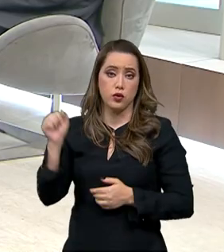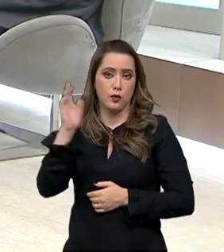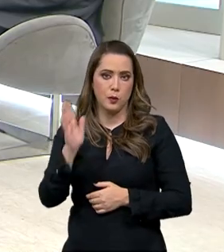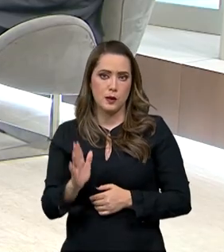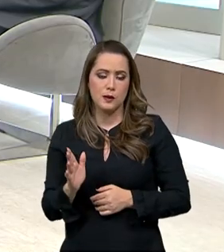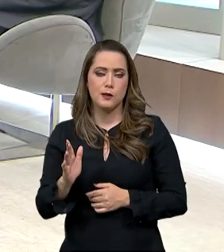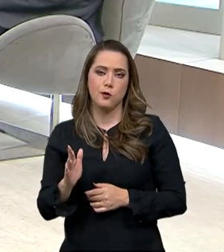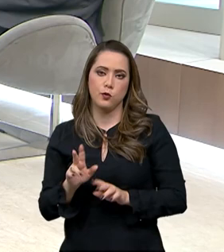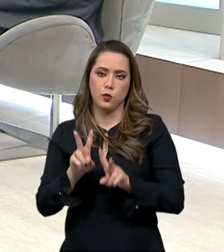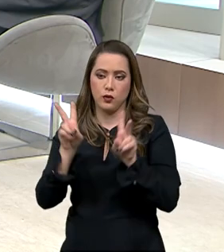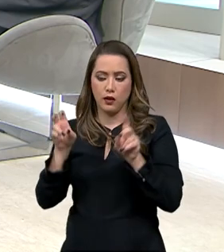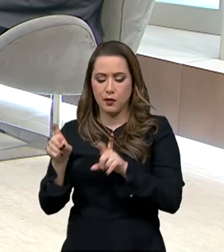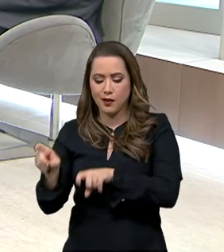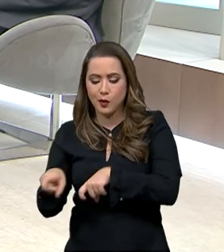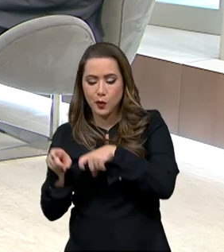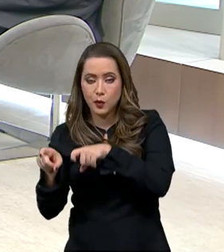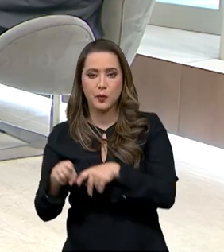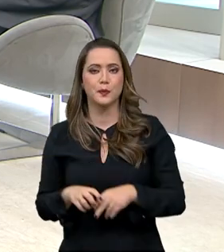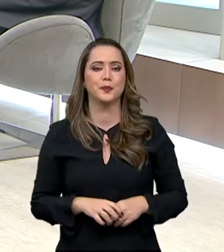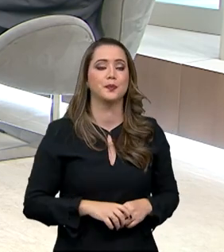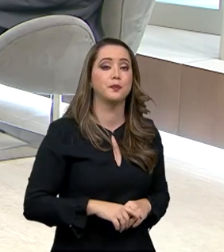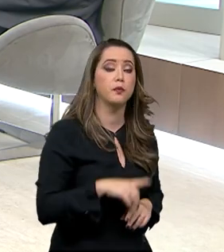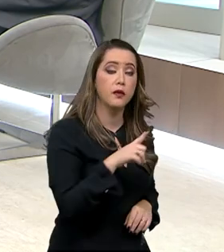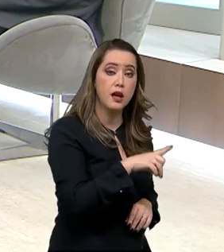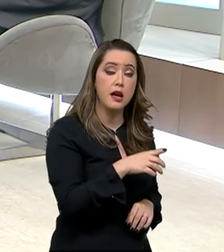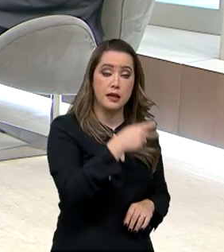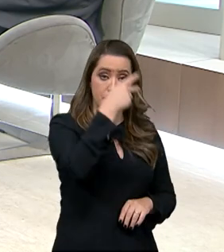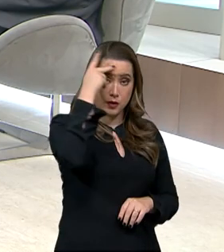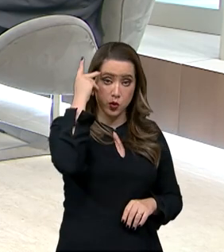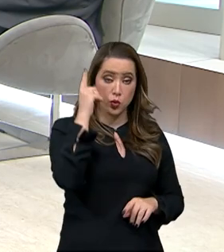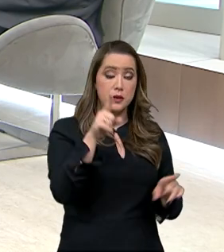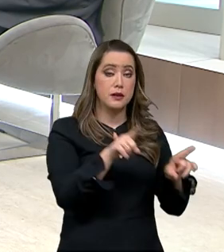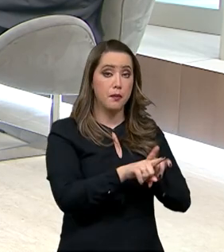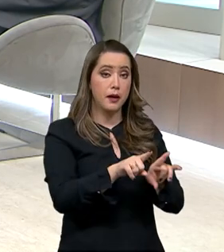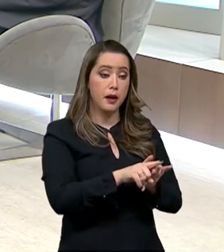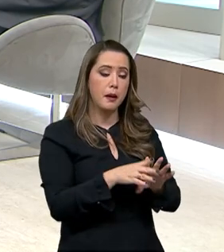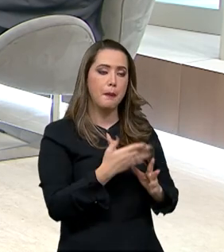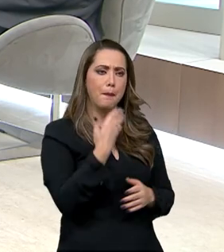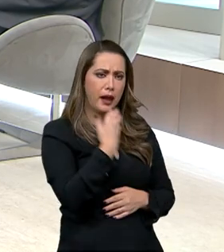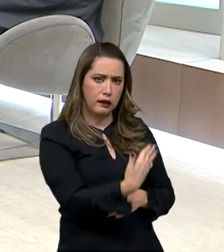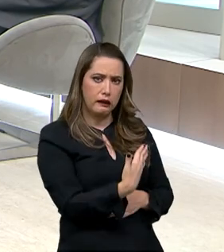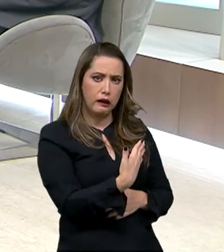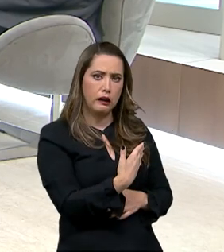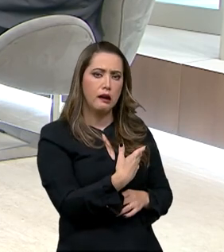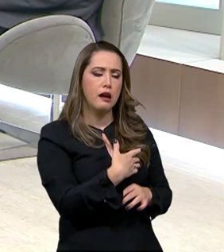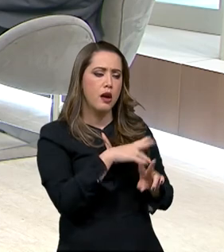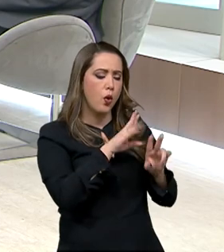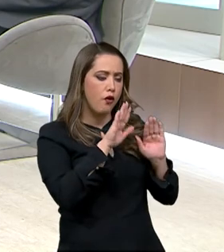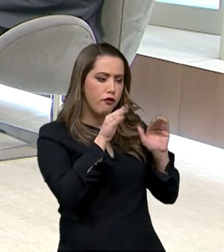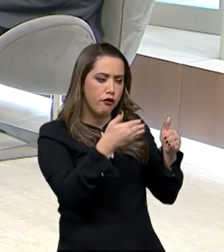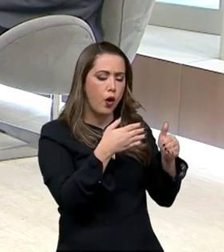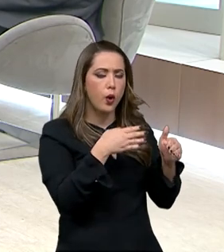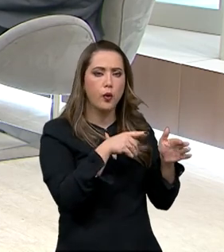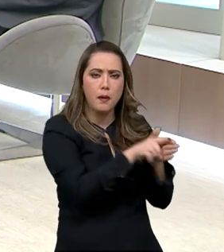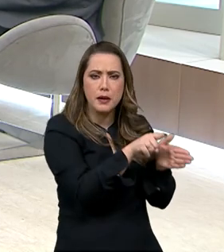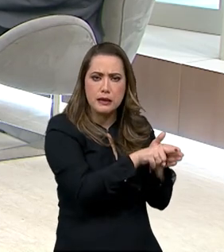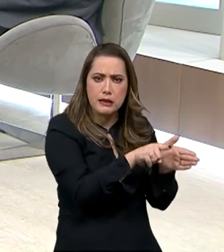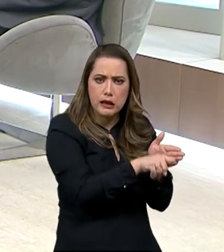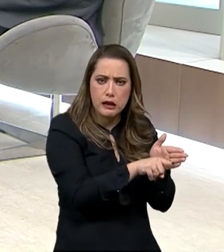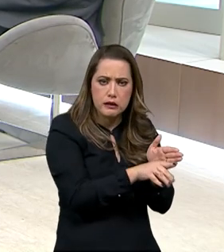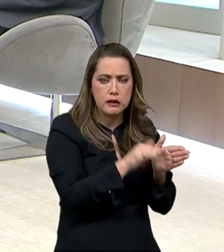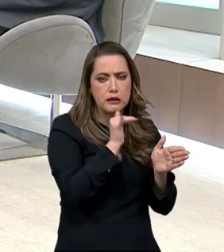além de cooperarem na difusão, eles também trazem demandas de pesquisa? Eu pergunto mais especificamente sobre